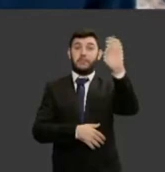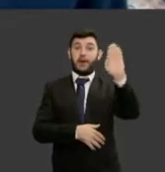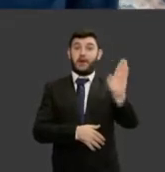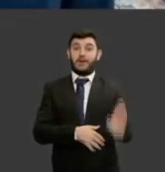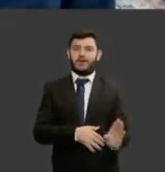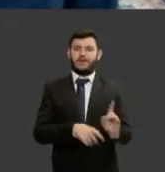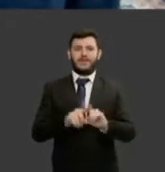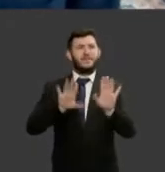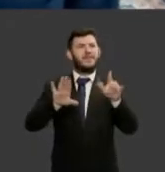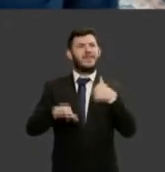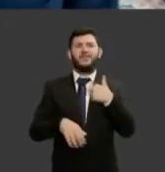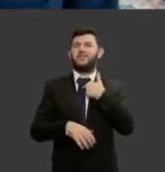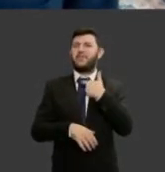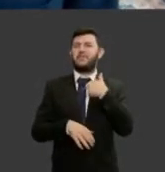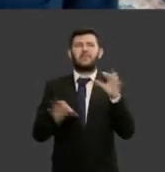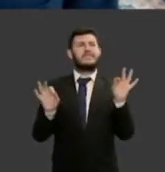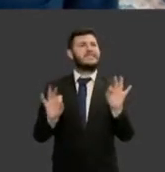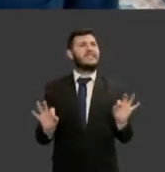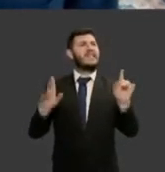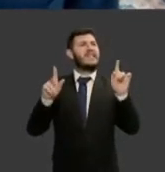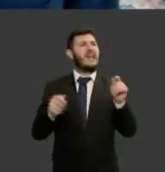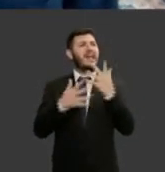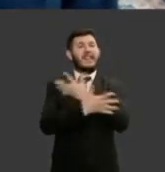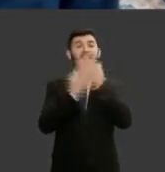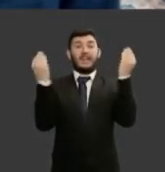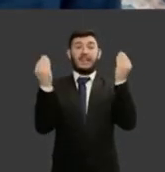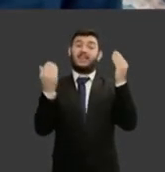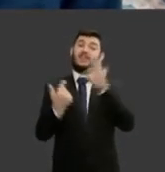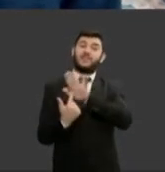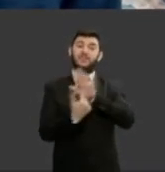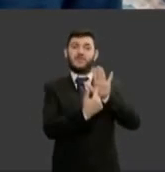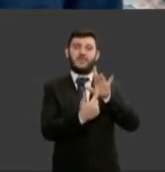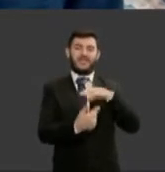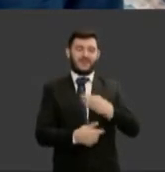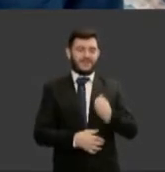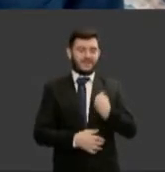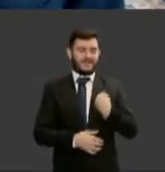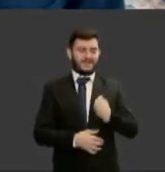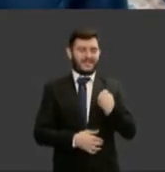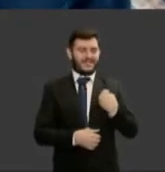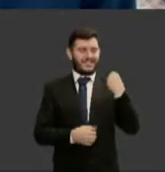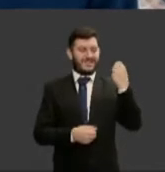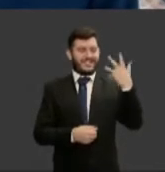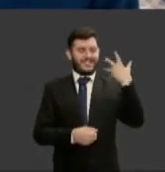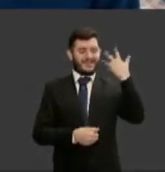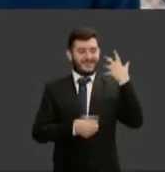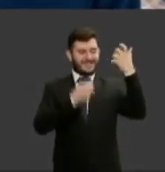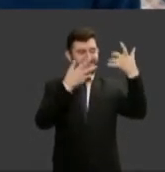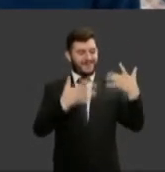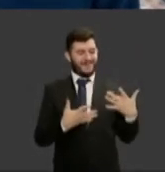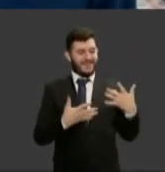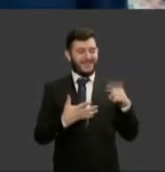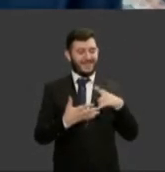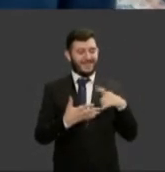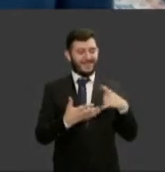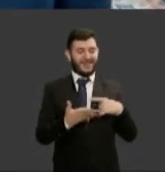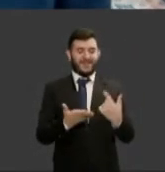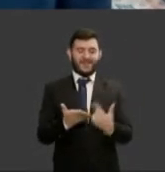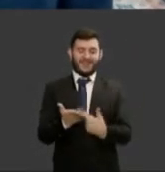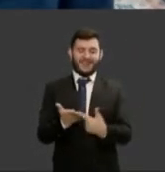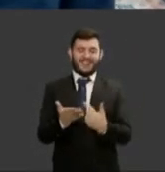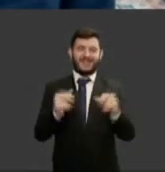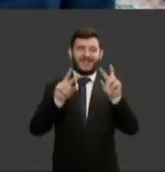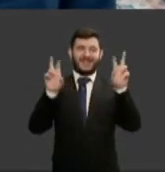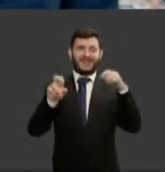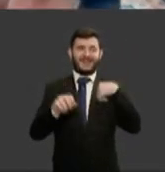poderia deixar de trazer no início da minha fala o Livro da Sabedoria, quando diz